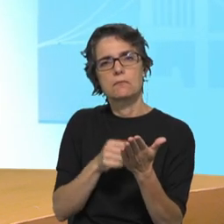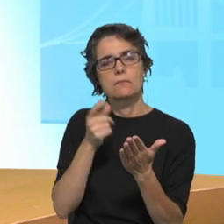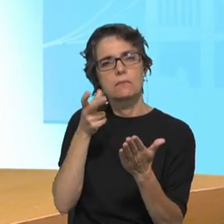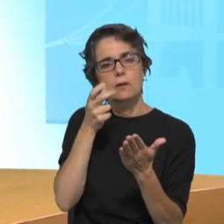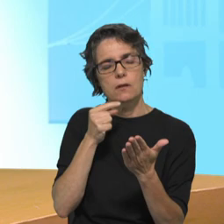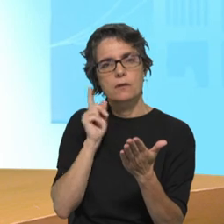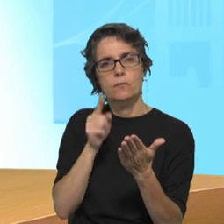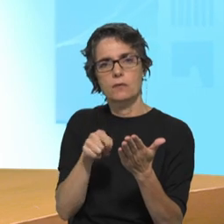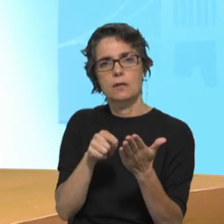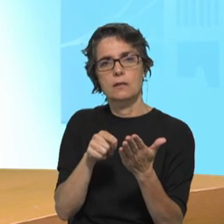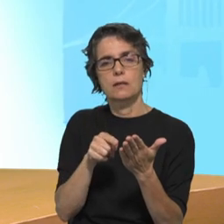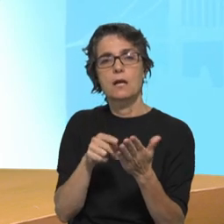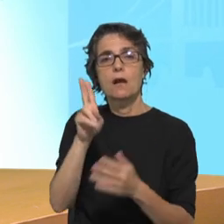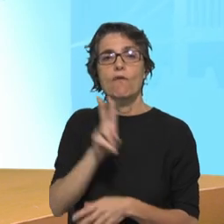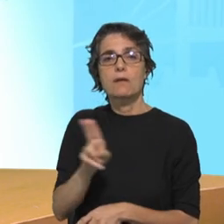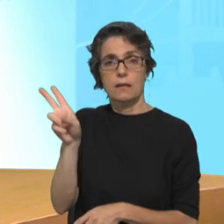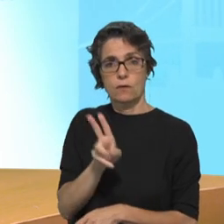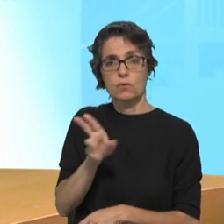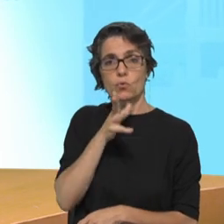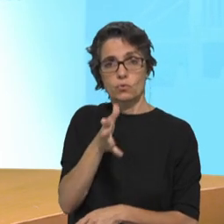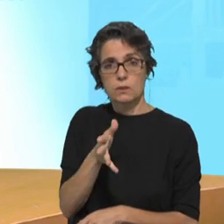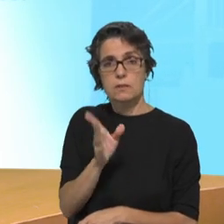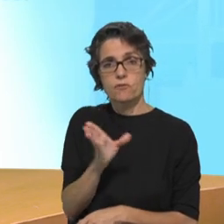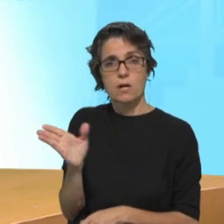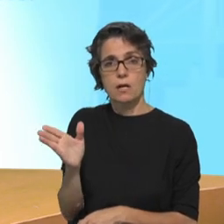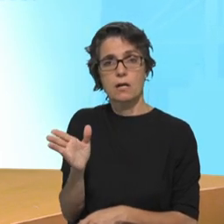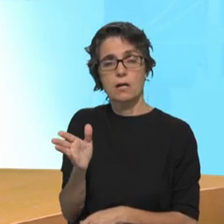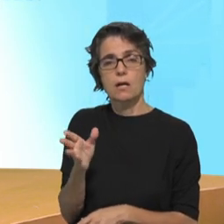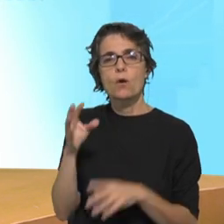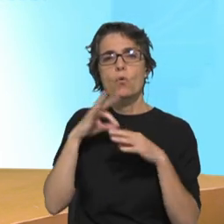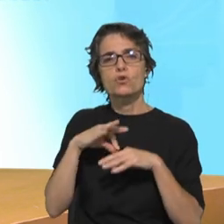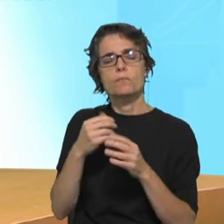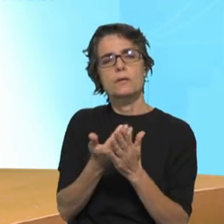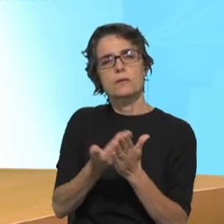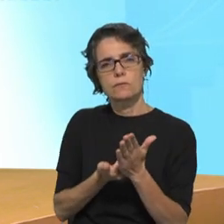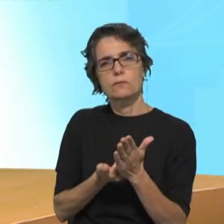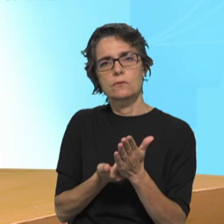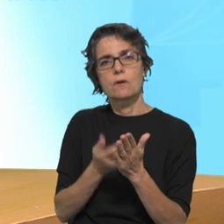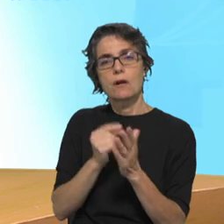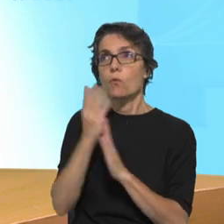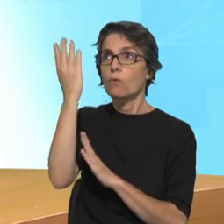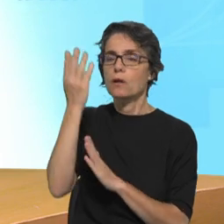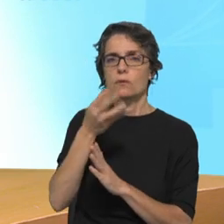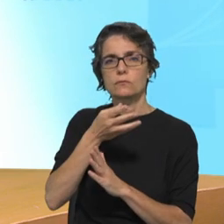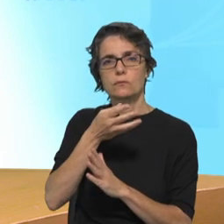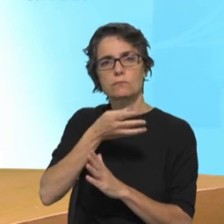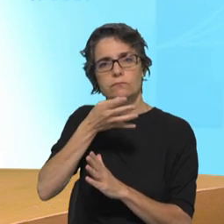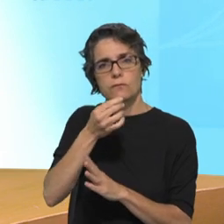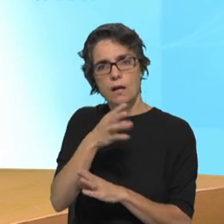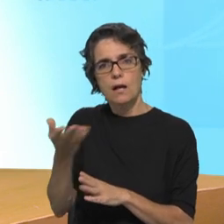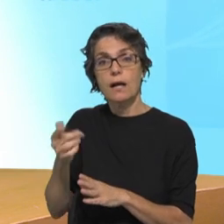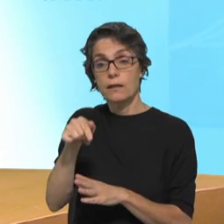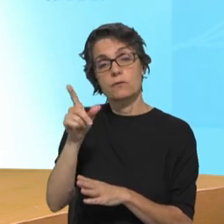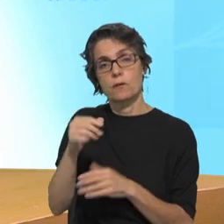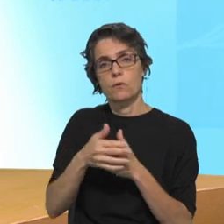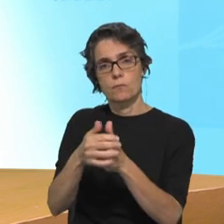Conselho Vaticano II, sacrário, inviolável, onde também Deus fala. Também esse é um processo, não Também esse é um